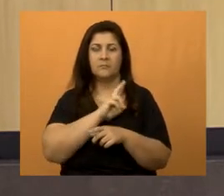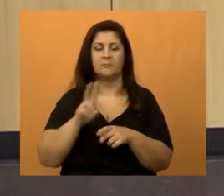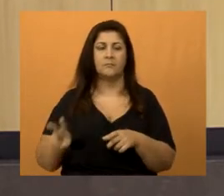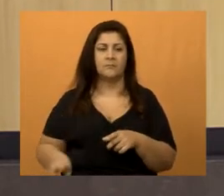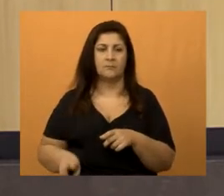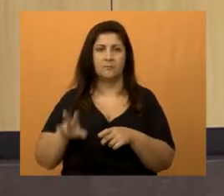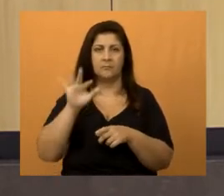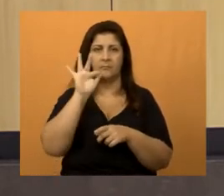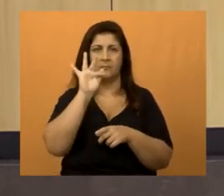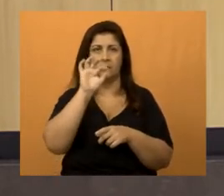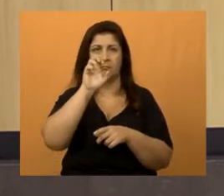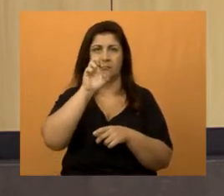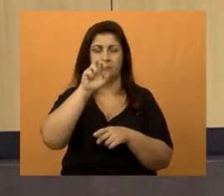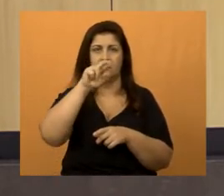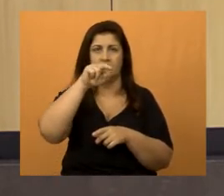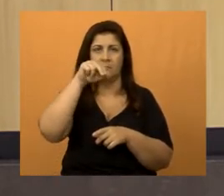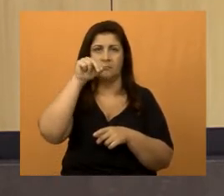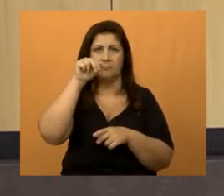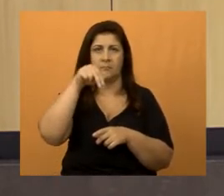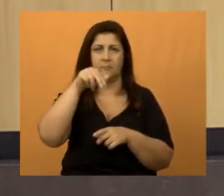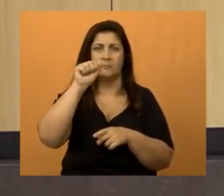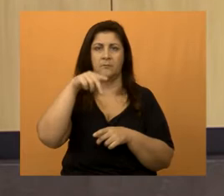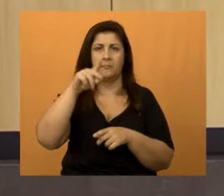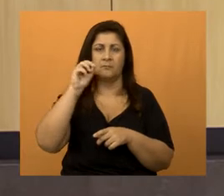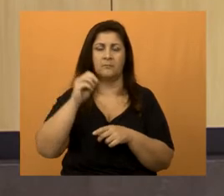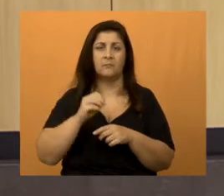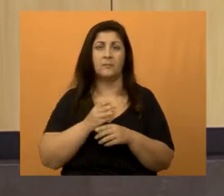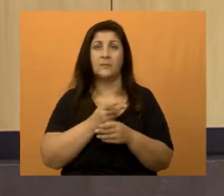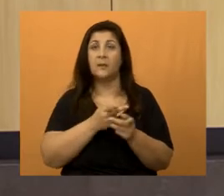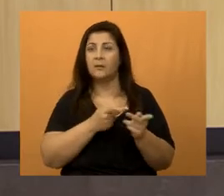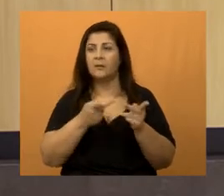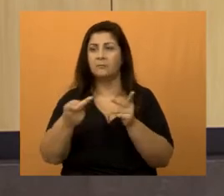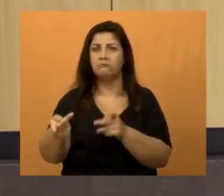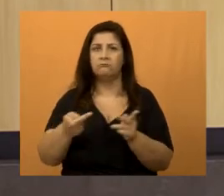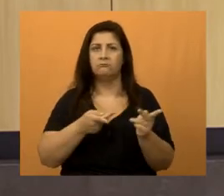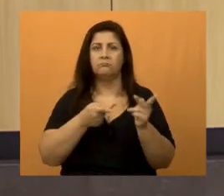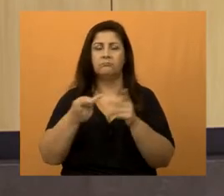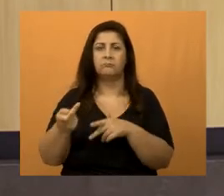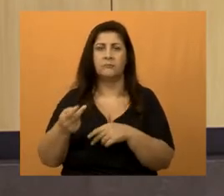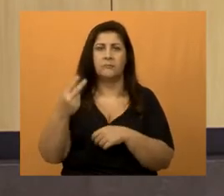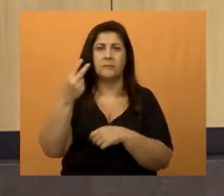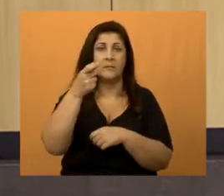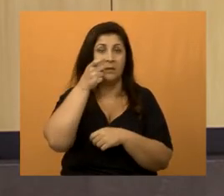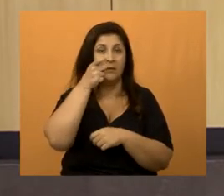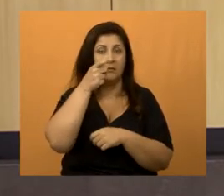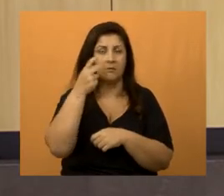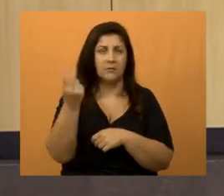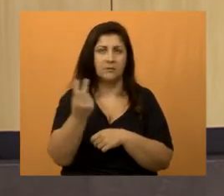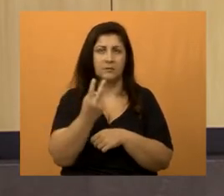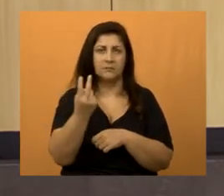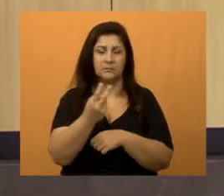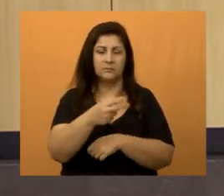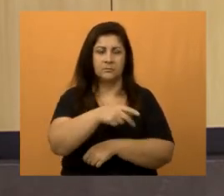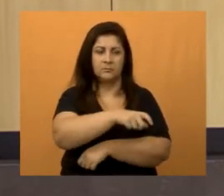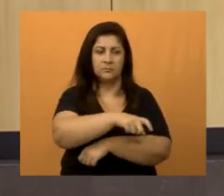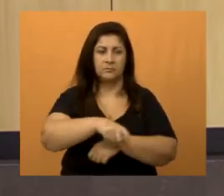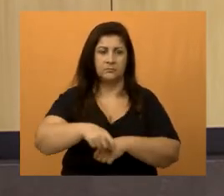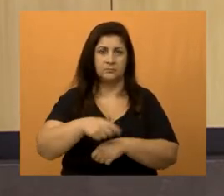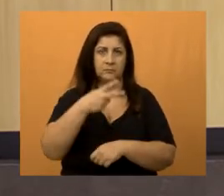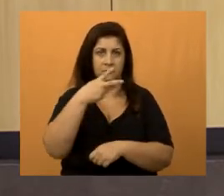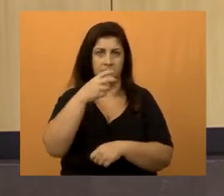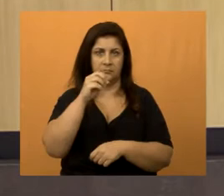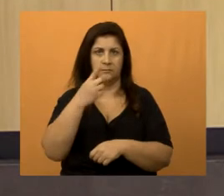O vereador Fernando deve lembrar que por diversas vezes a gente foi visitar essas duas ruas no Jardim Paraíso. 2013.